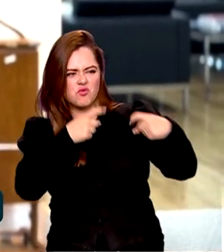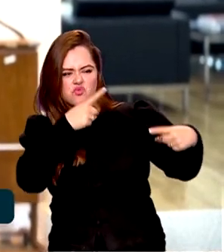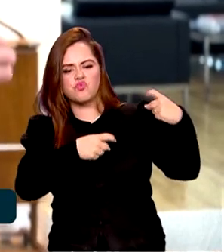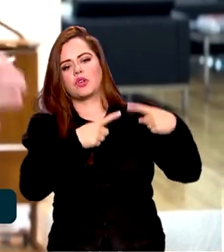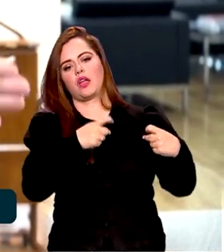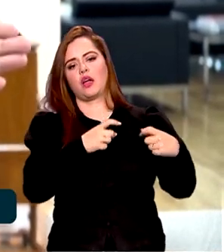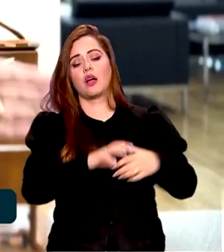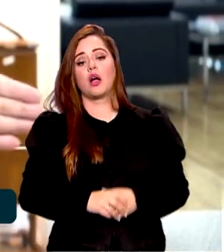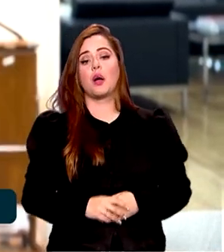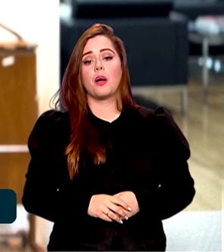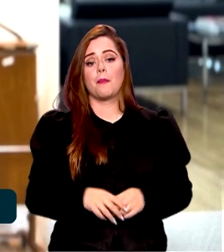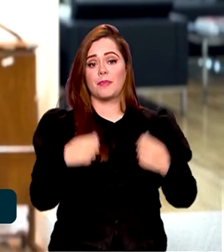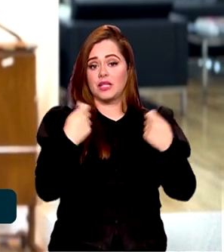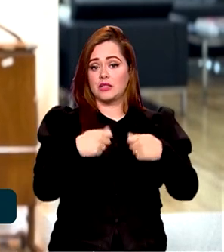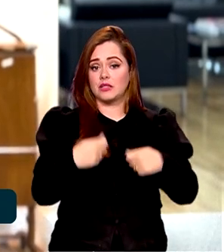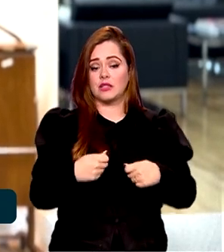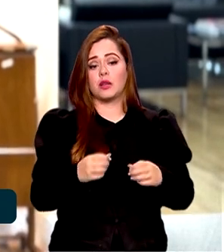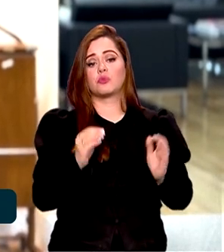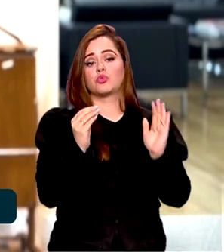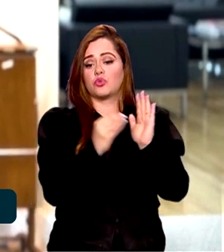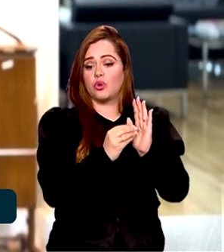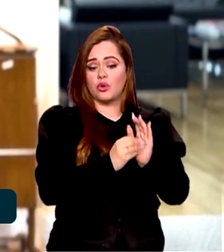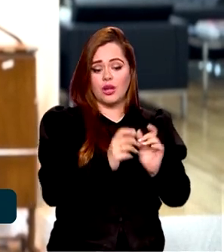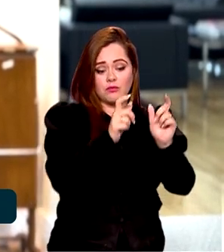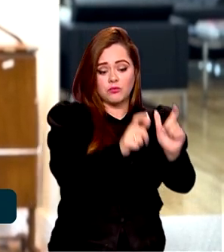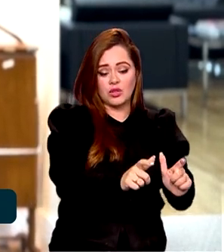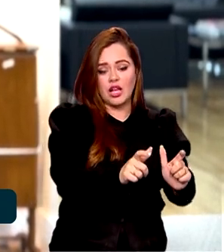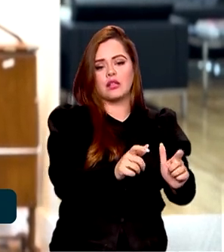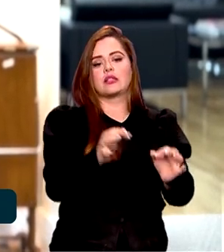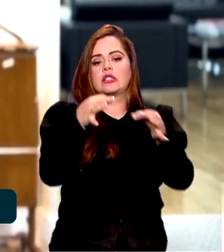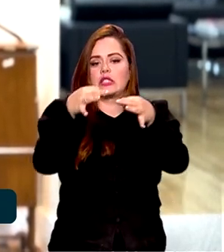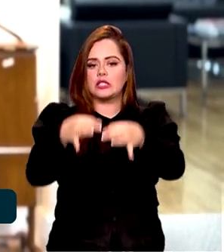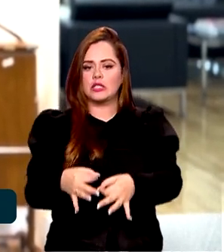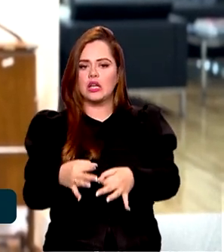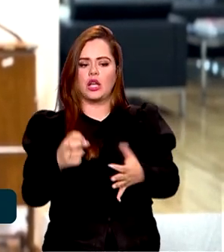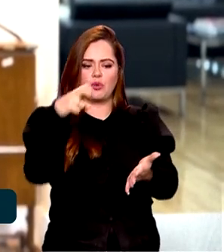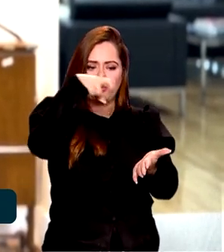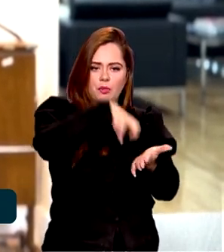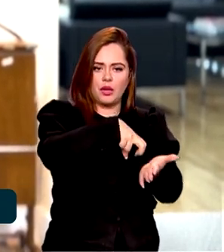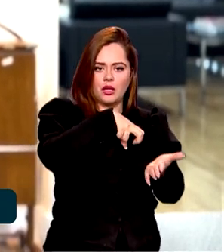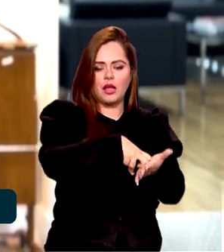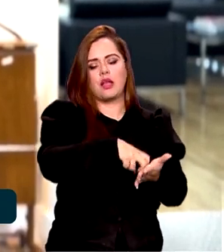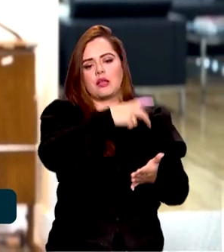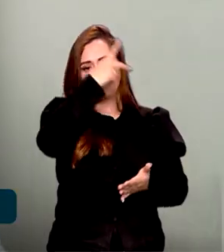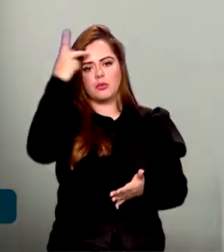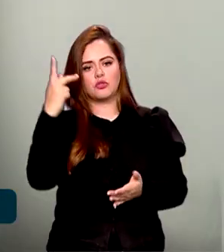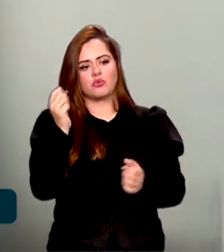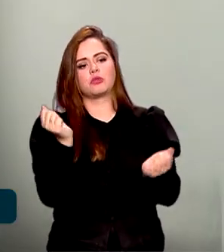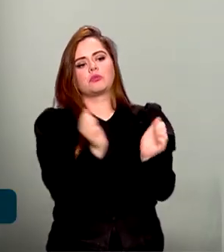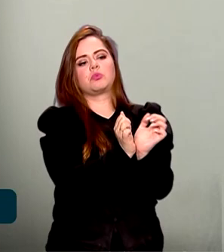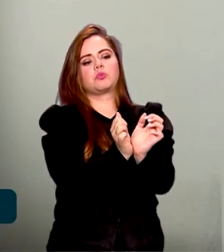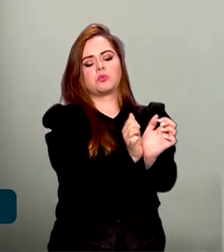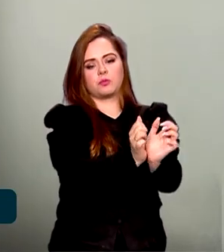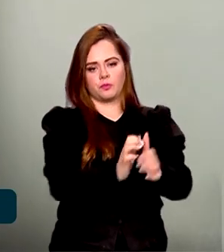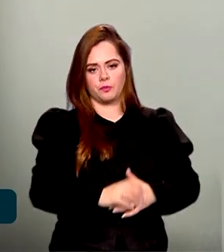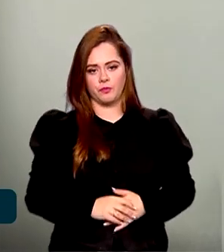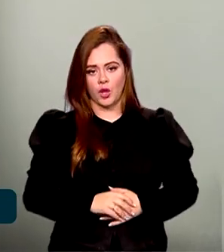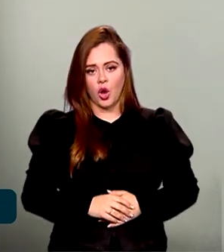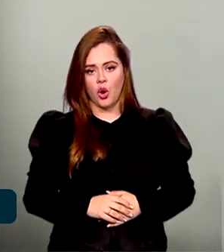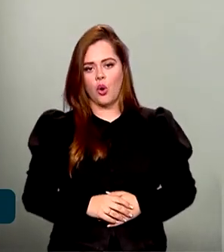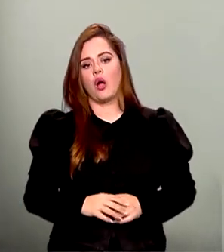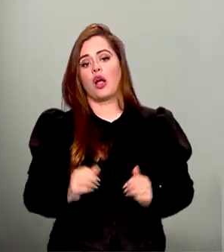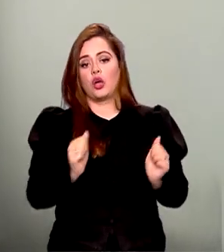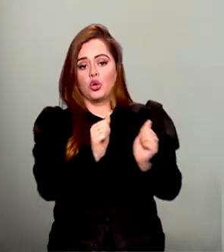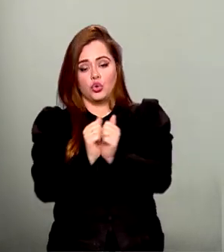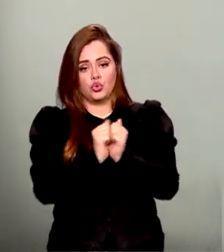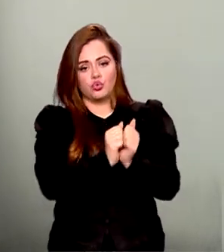colocar no lugar certo da punição quem insiste no tráfico de pessoas. A parceria do governo federal